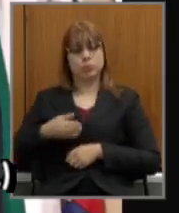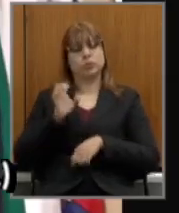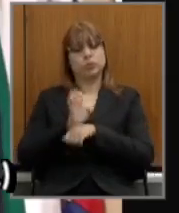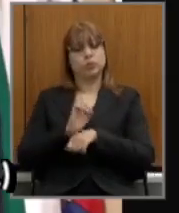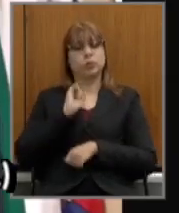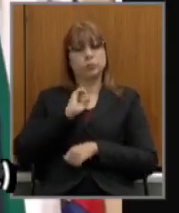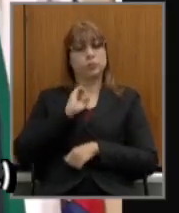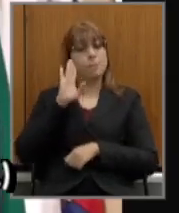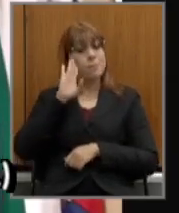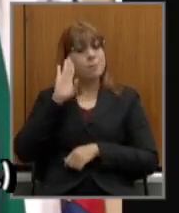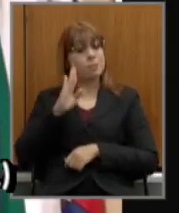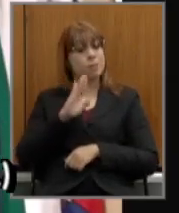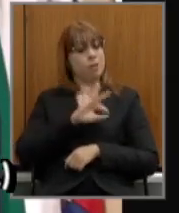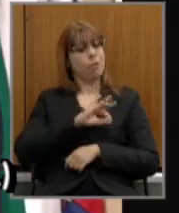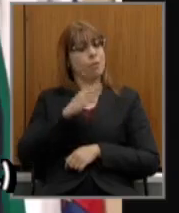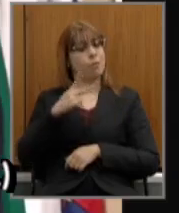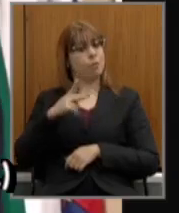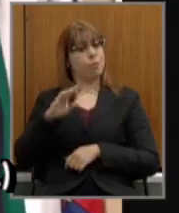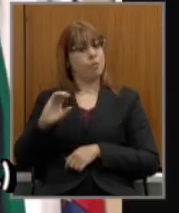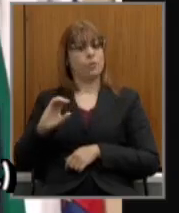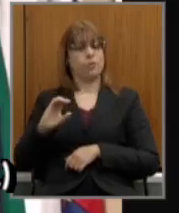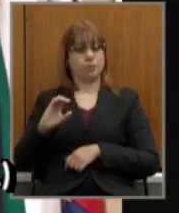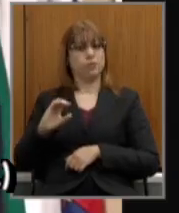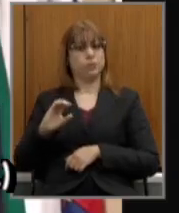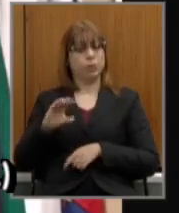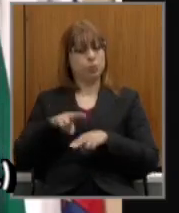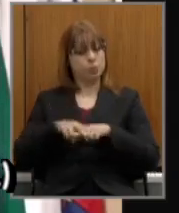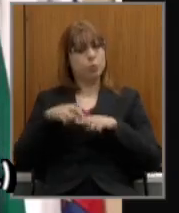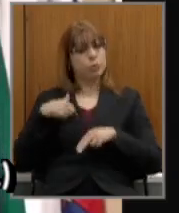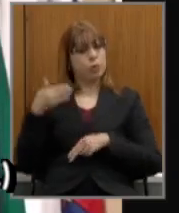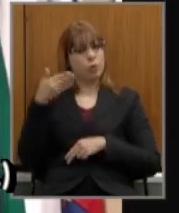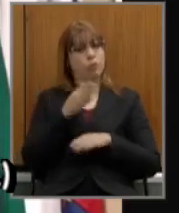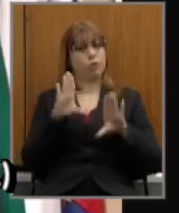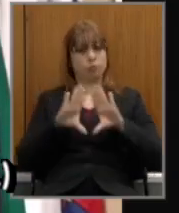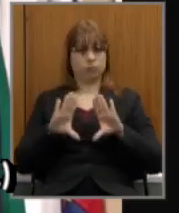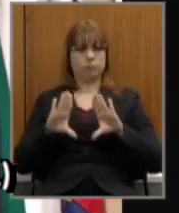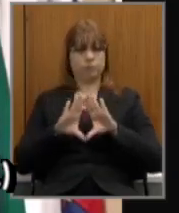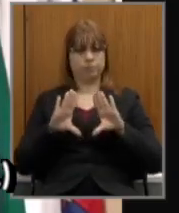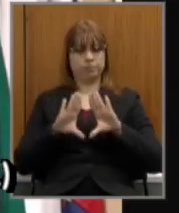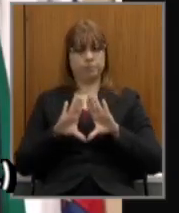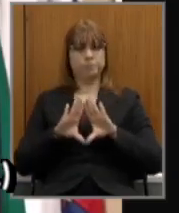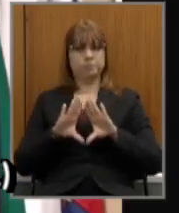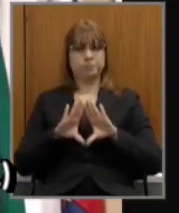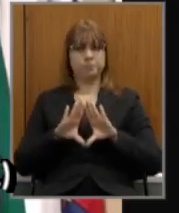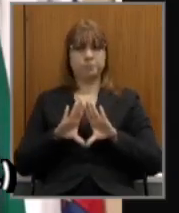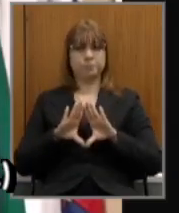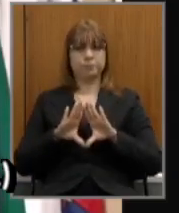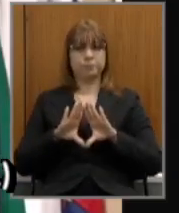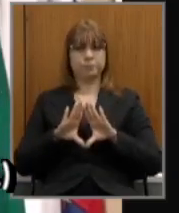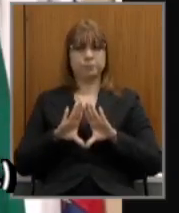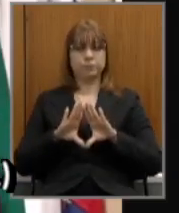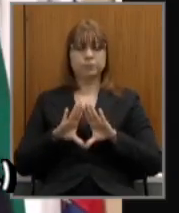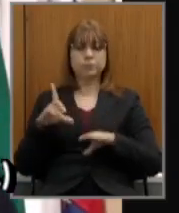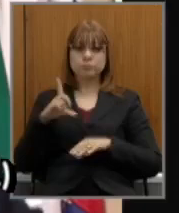a polícia civil e para isso que eu fui para a assembleia olha nós temos um impacto financeiro da